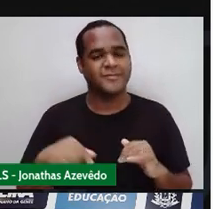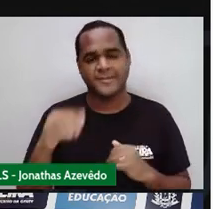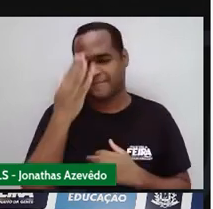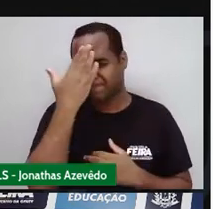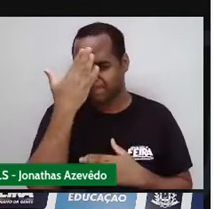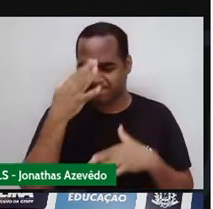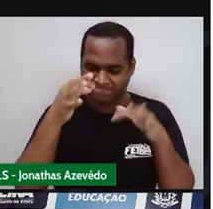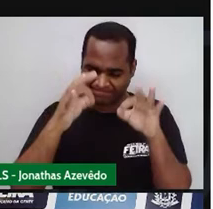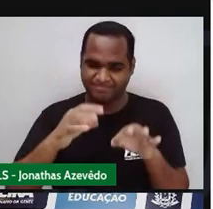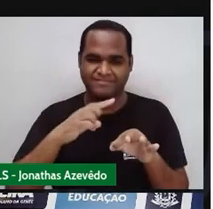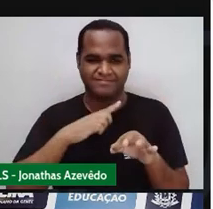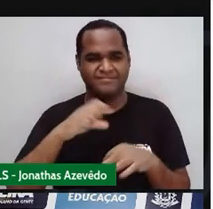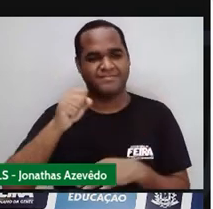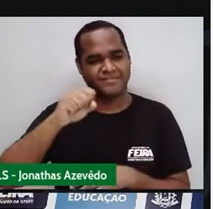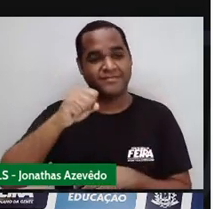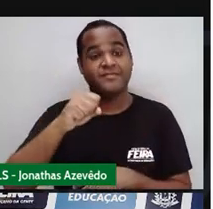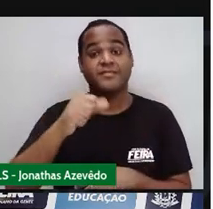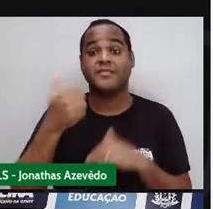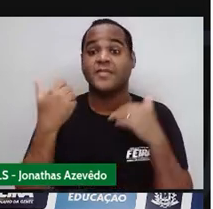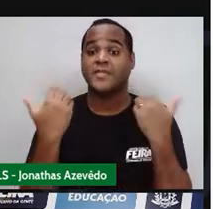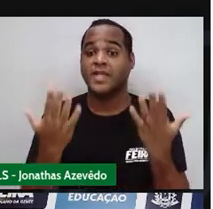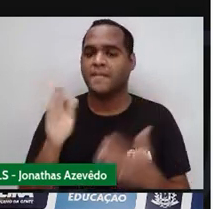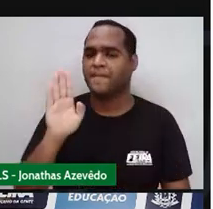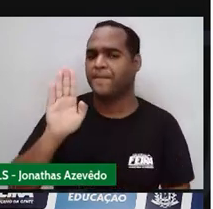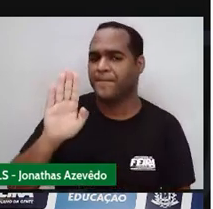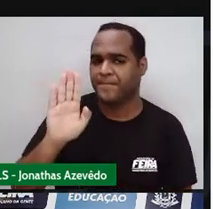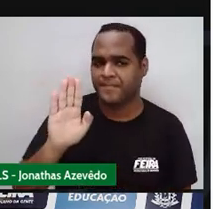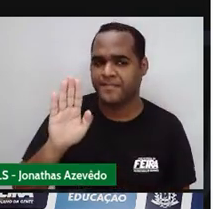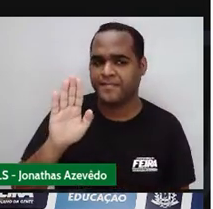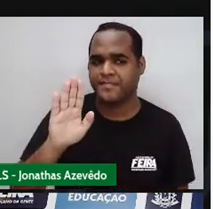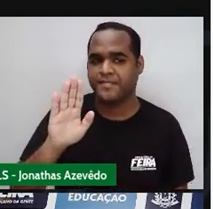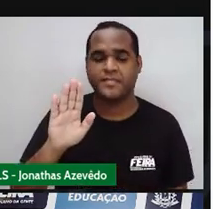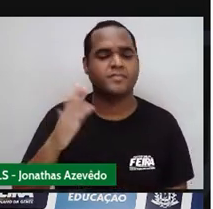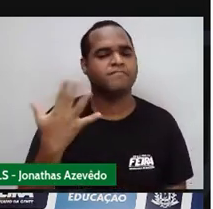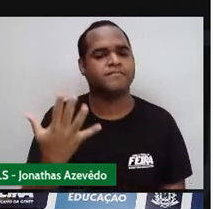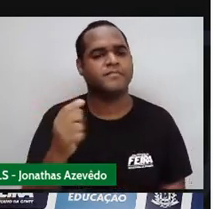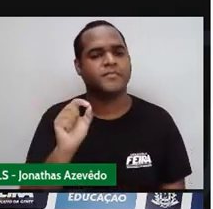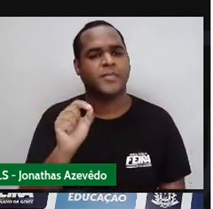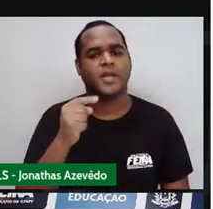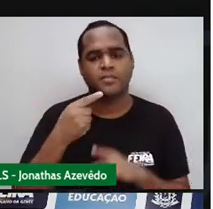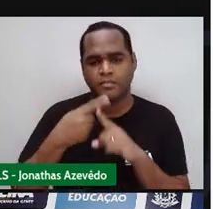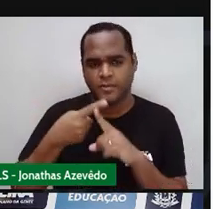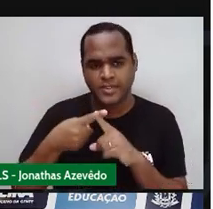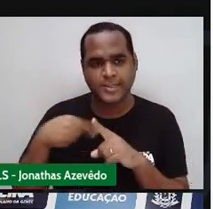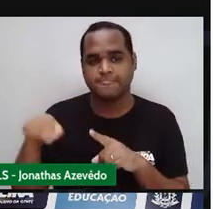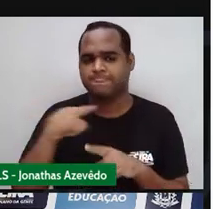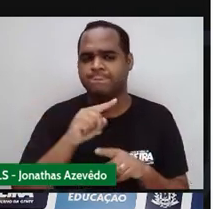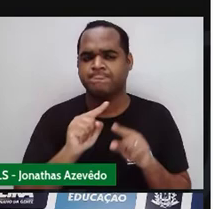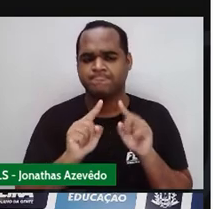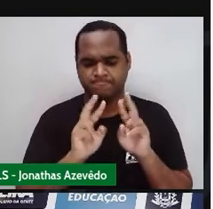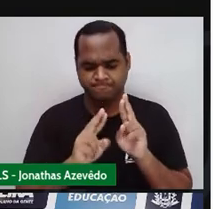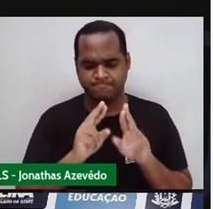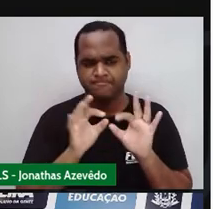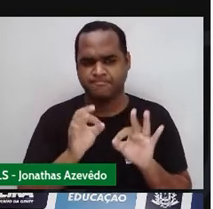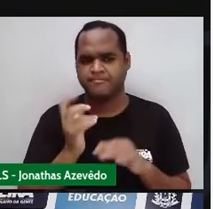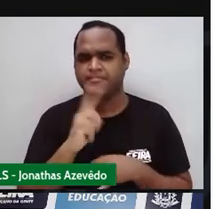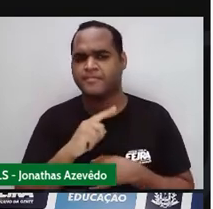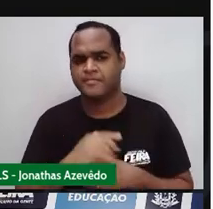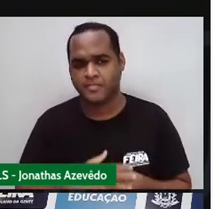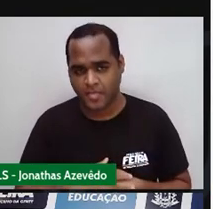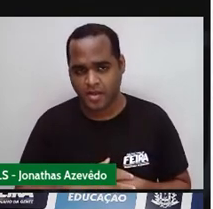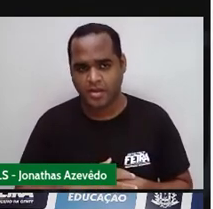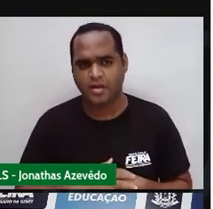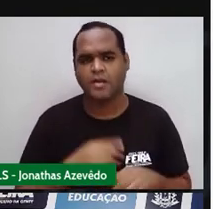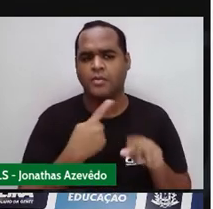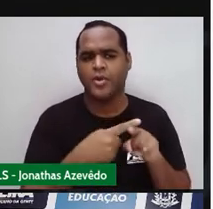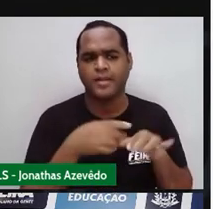certeza Que sim Mas Mas Mas Mas Por que que isso funciona Por que que